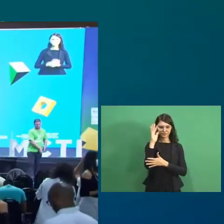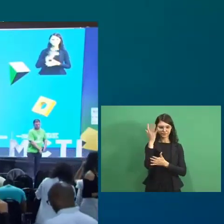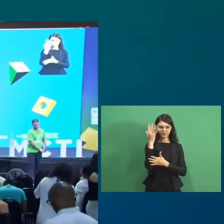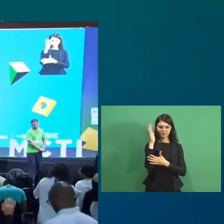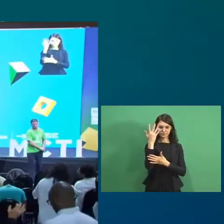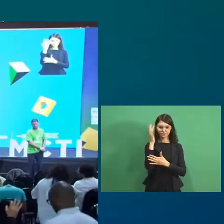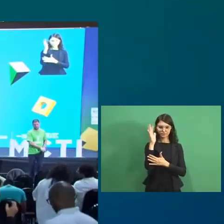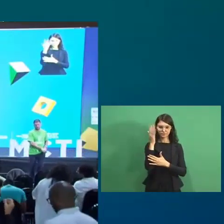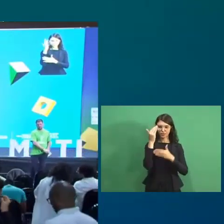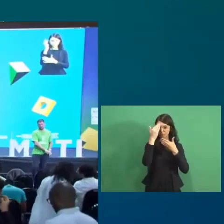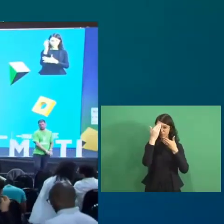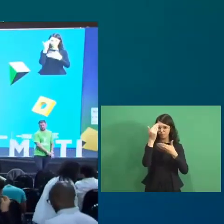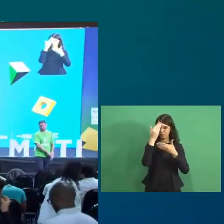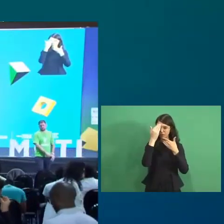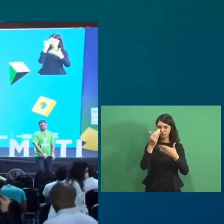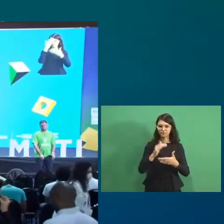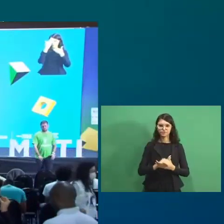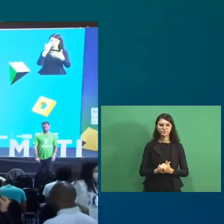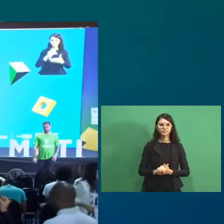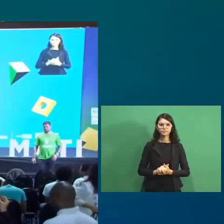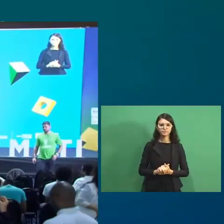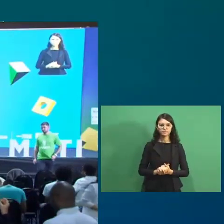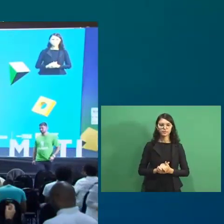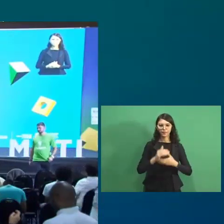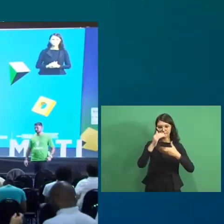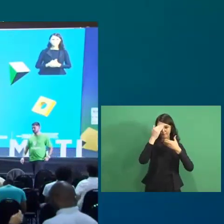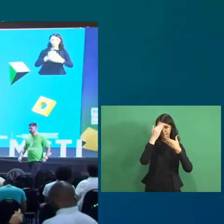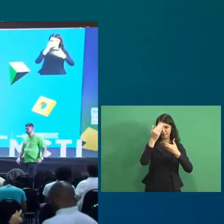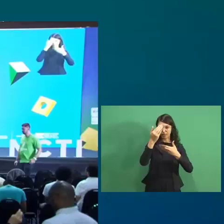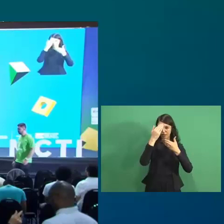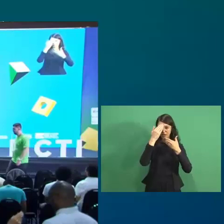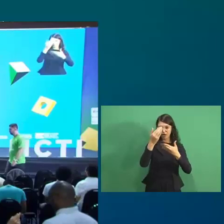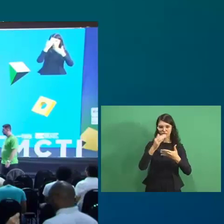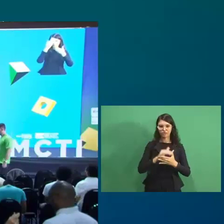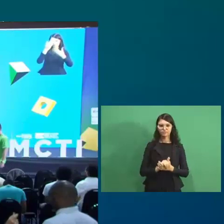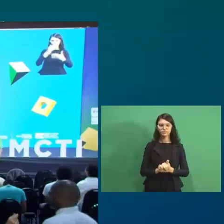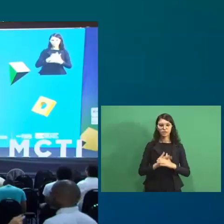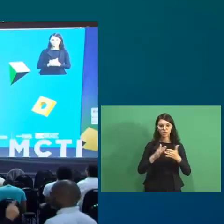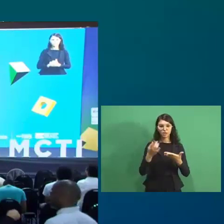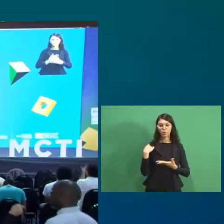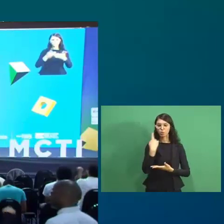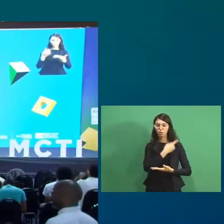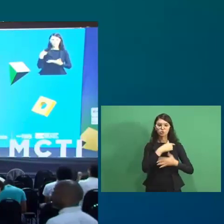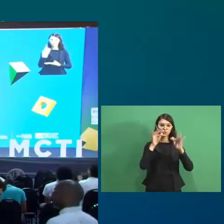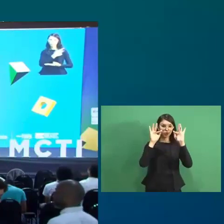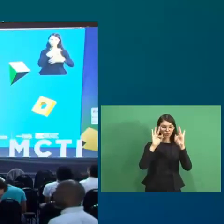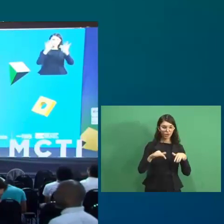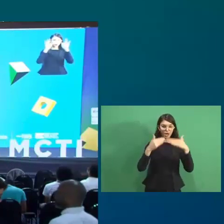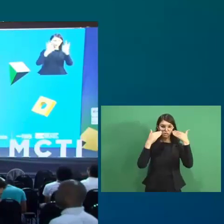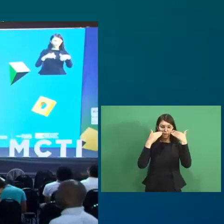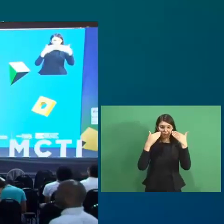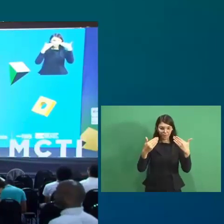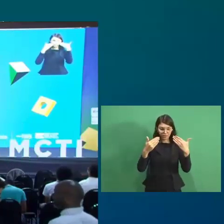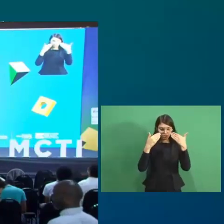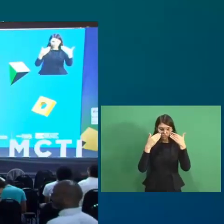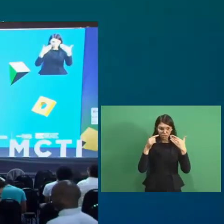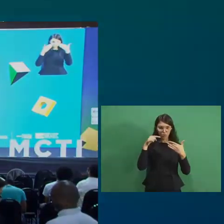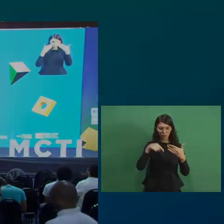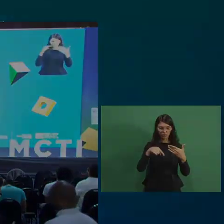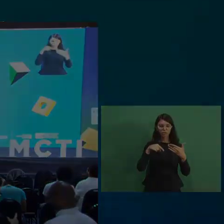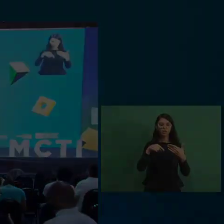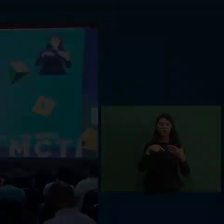Muito obrigada. Muito obrigado. Dessa maneira, a gente encerra a apresentação aqui dos nossos